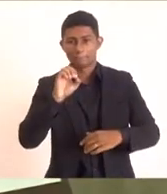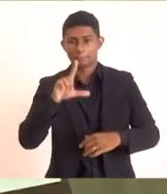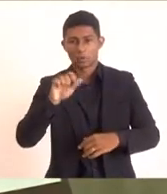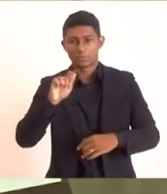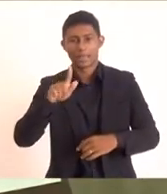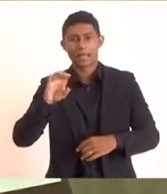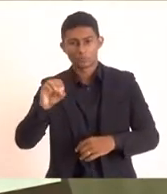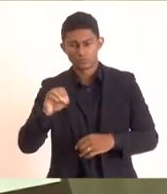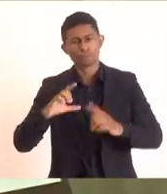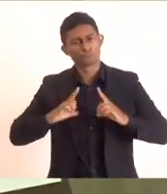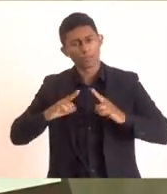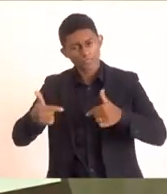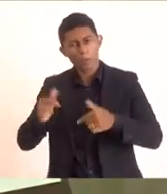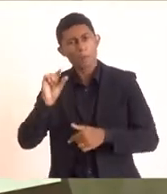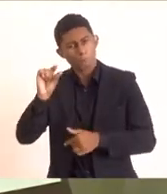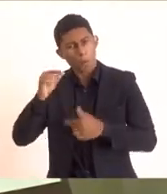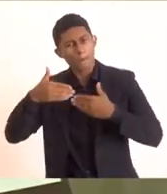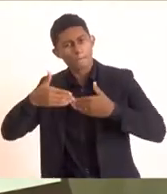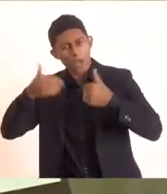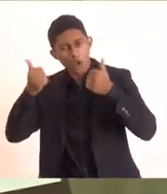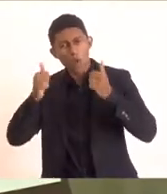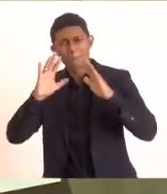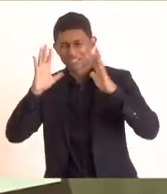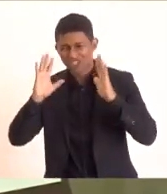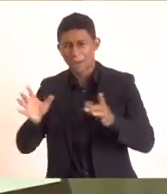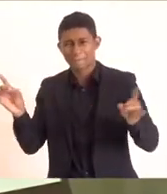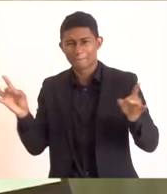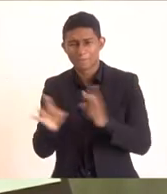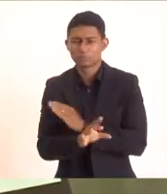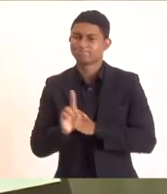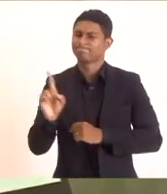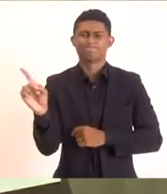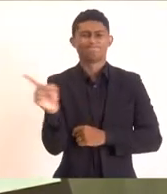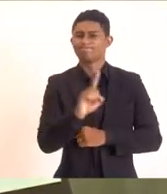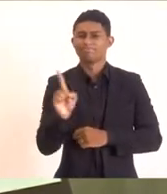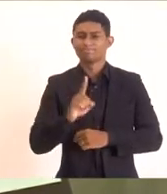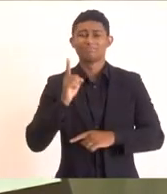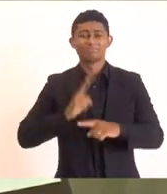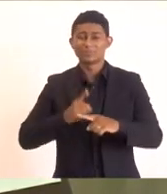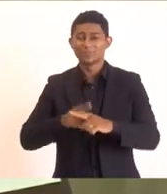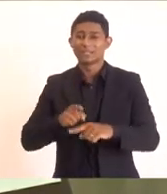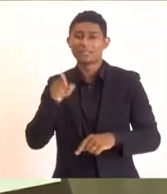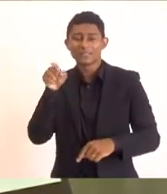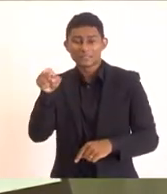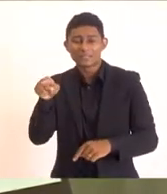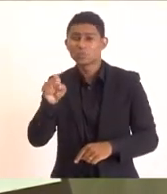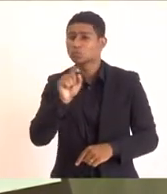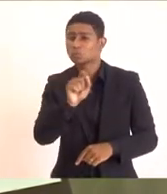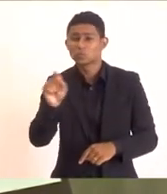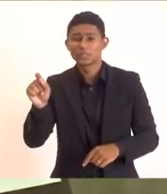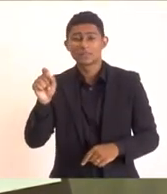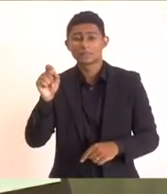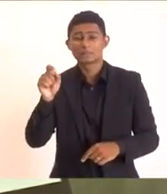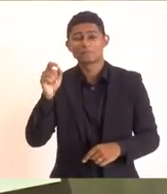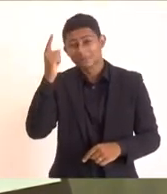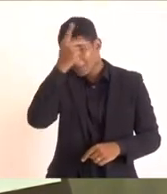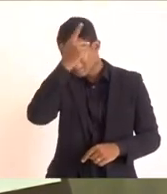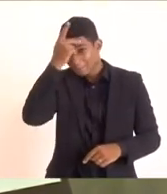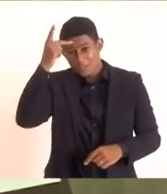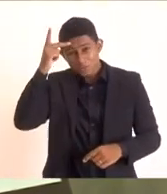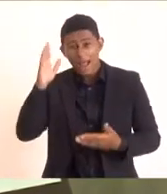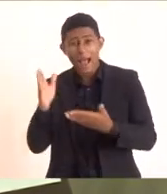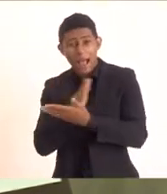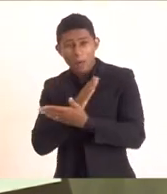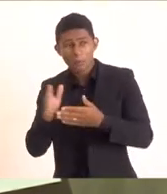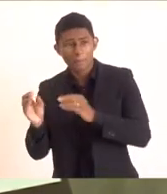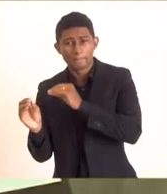um pouco e tal, mas não é suficiente porque houve um esvaziamento de pessoas na nossa região.